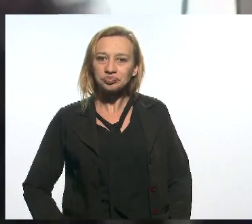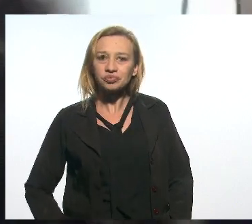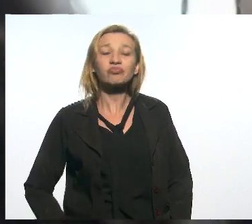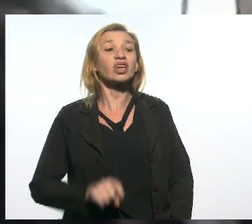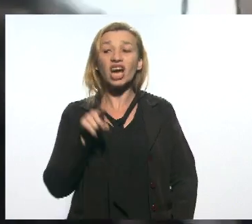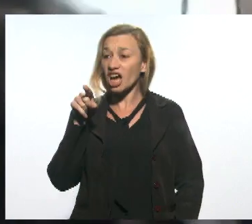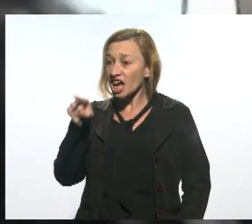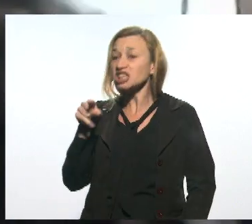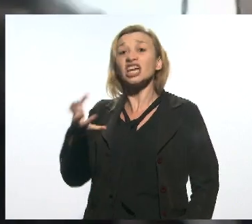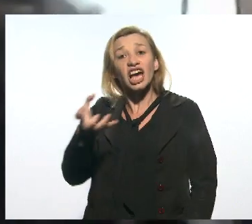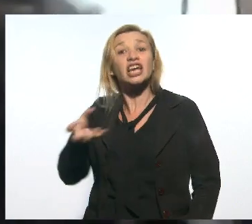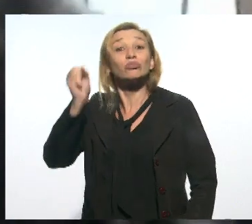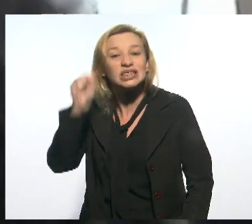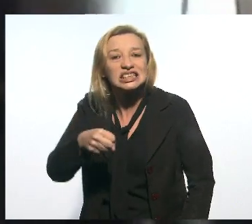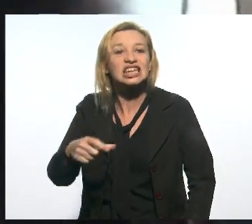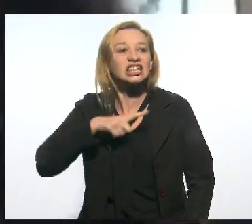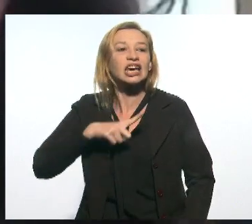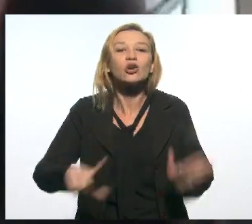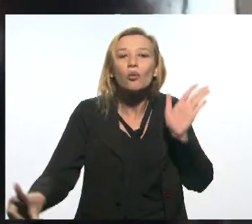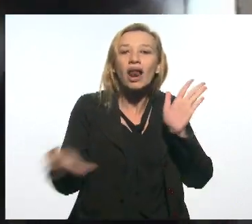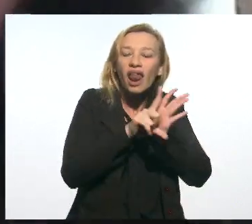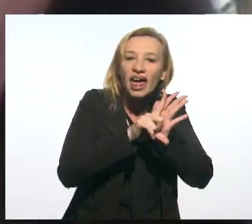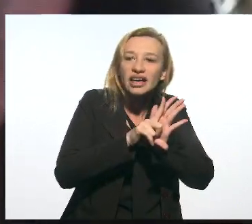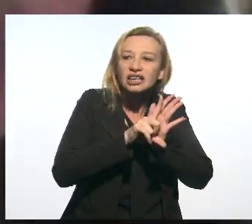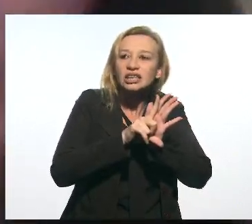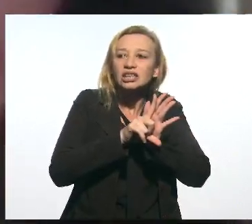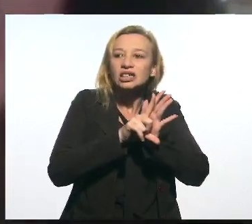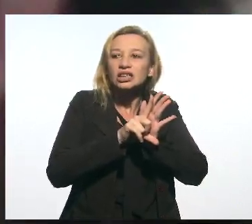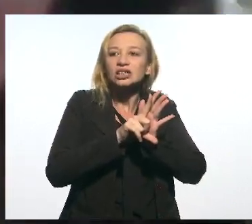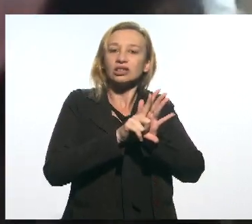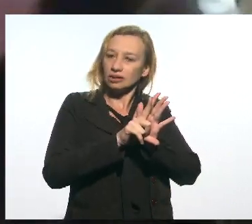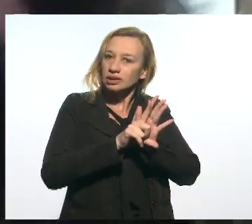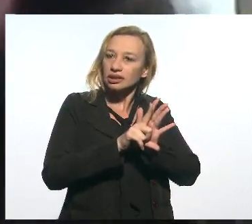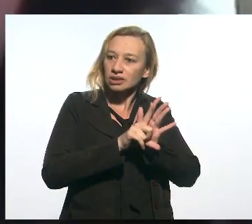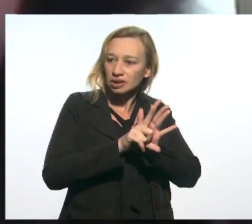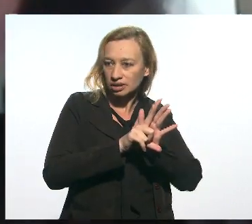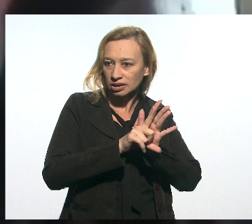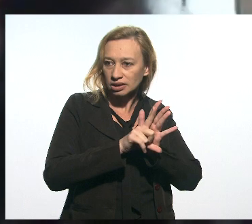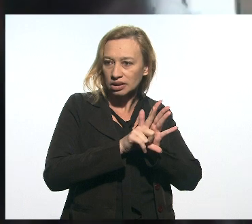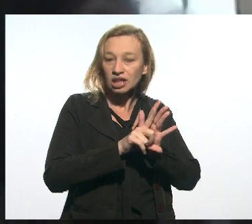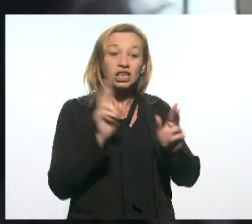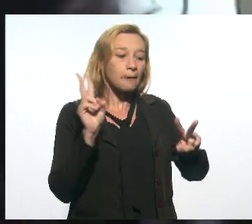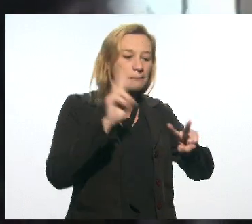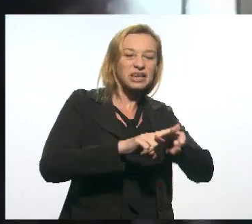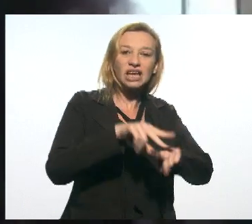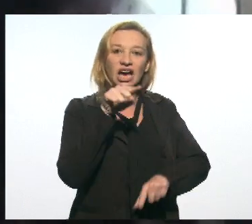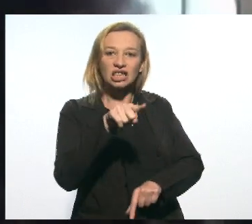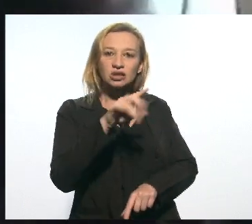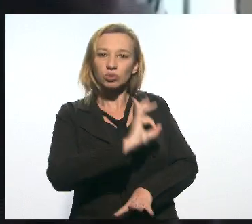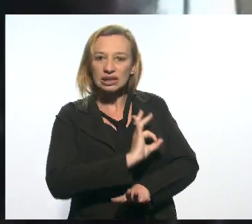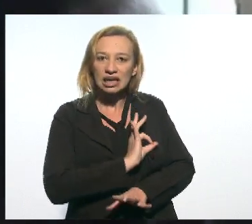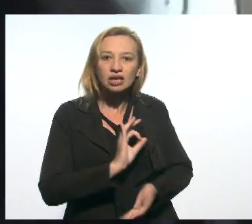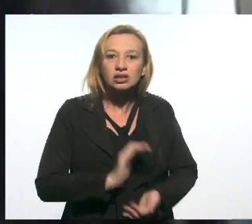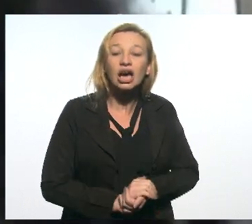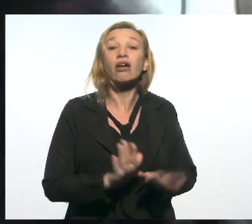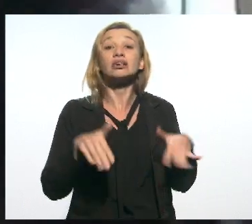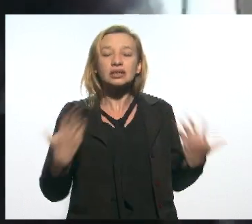sim, que exista uma lei e que culpabilize esses policiais. Então,